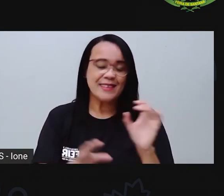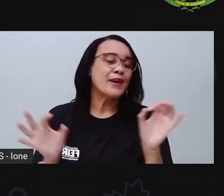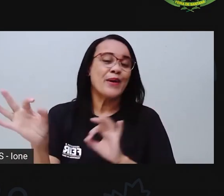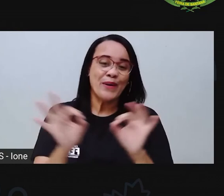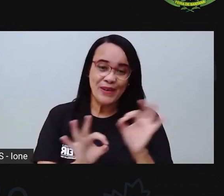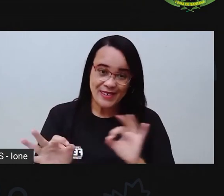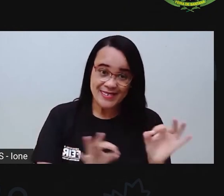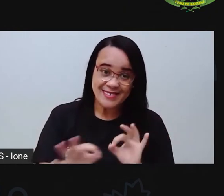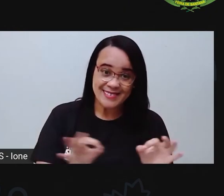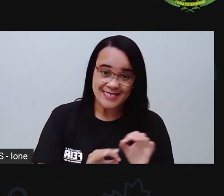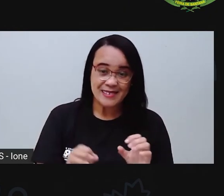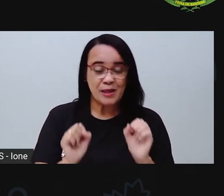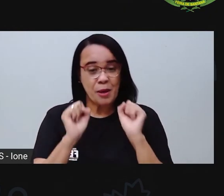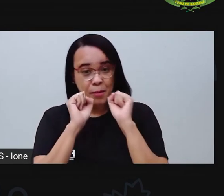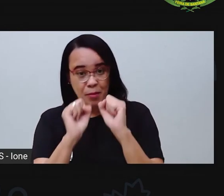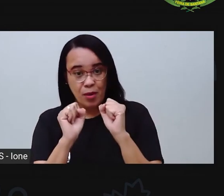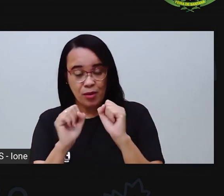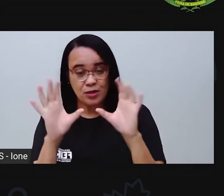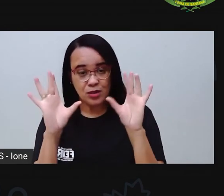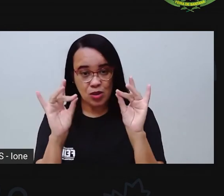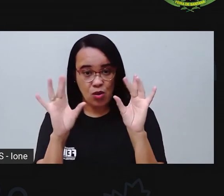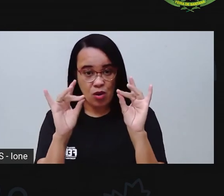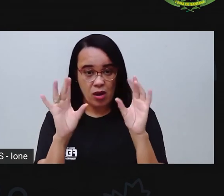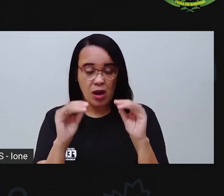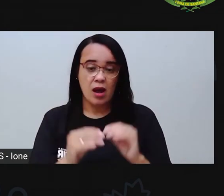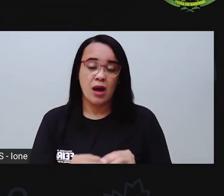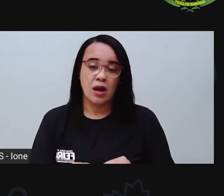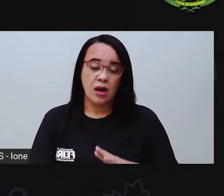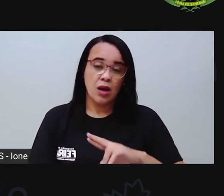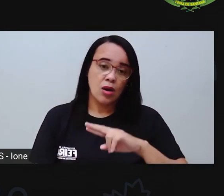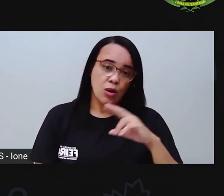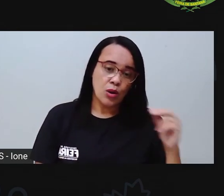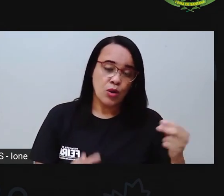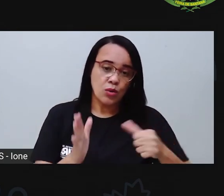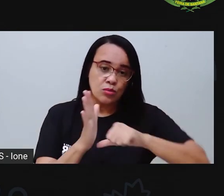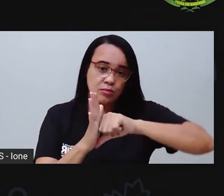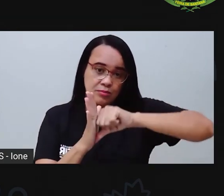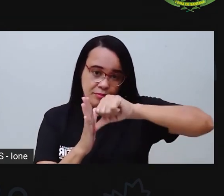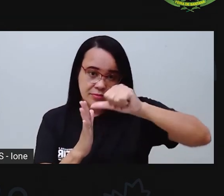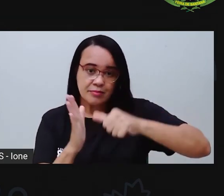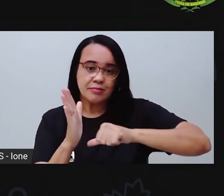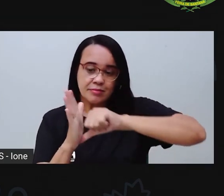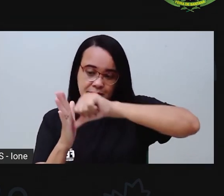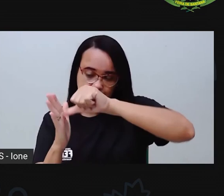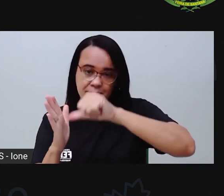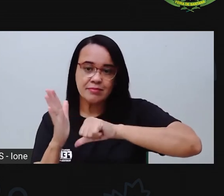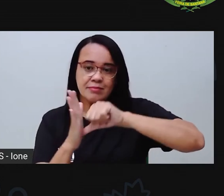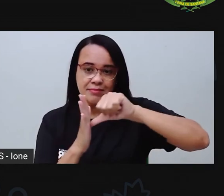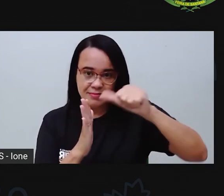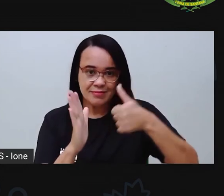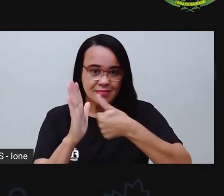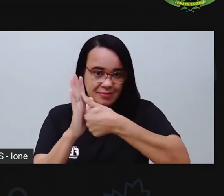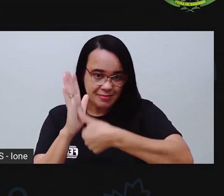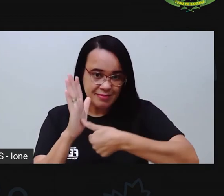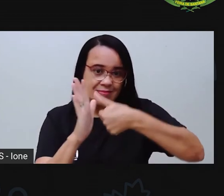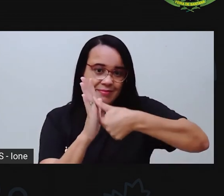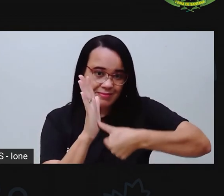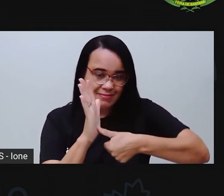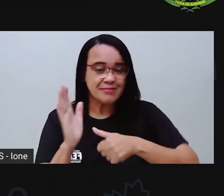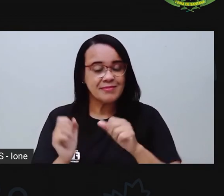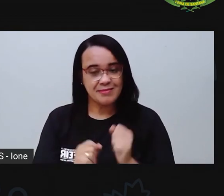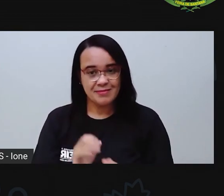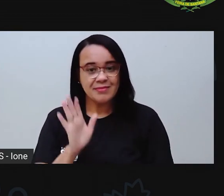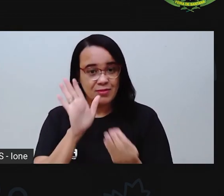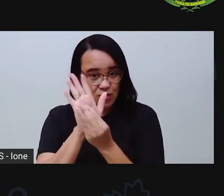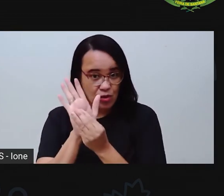Então, você pode ou colar com a fitinha, né, um do lado do outro, a pró fica sem coordenação. Então, vocês